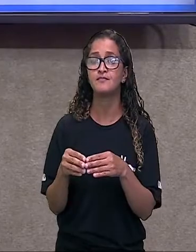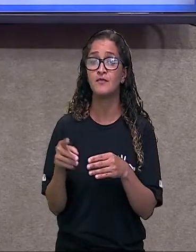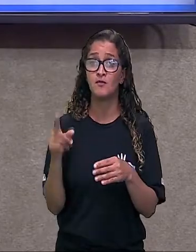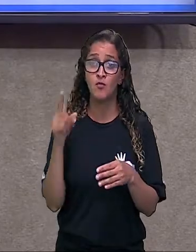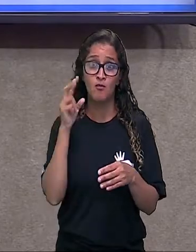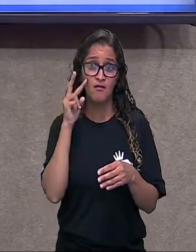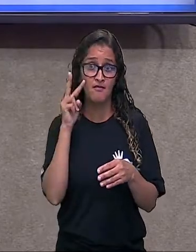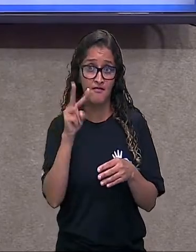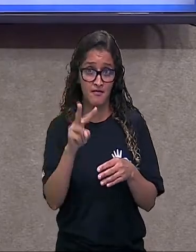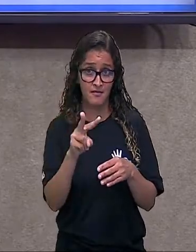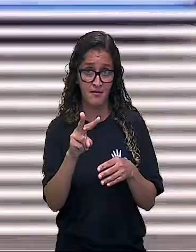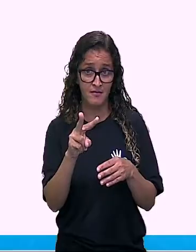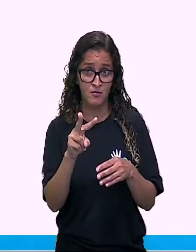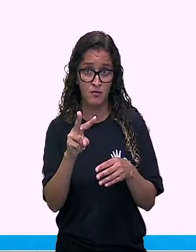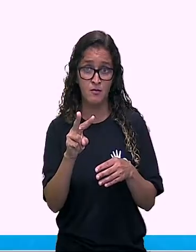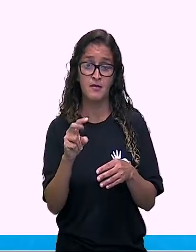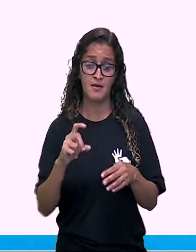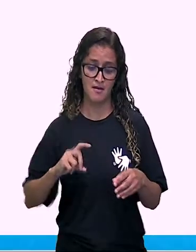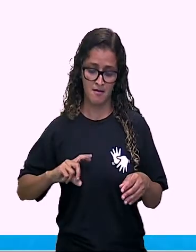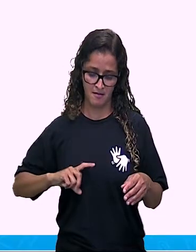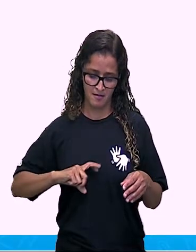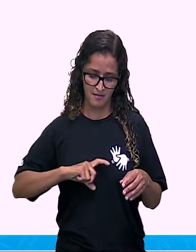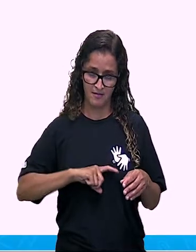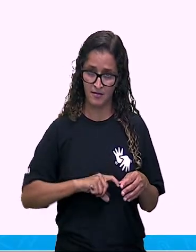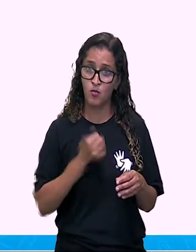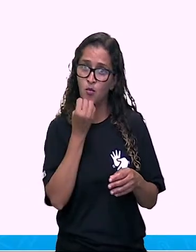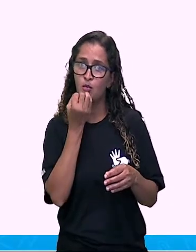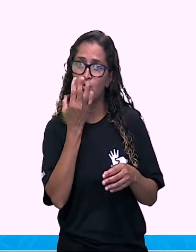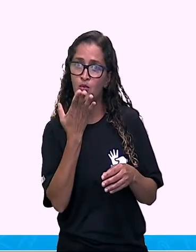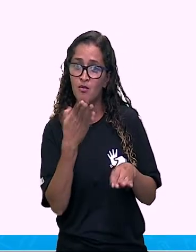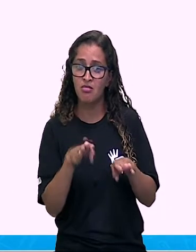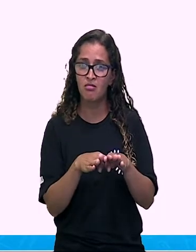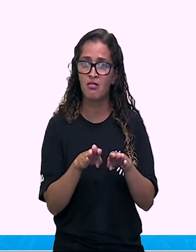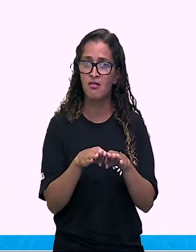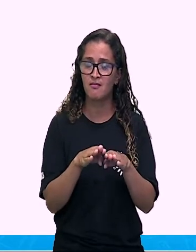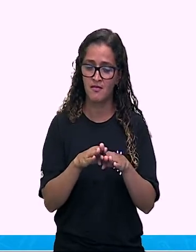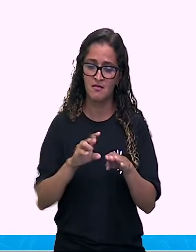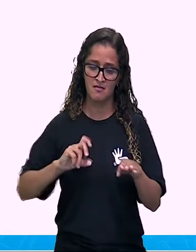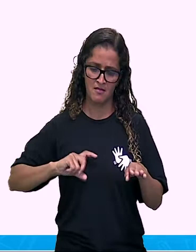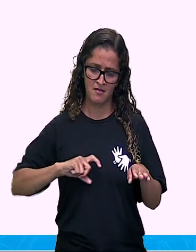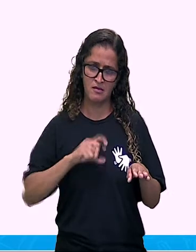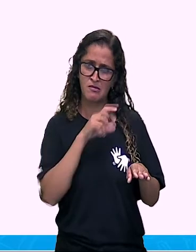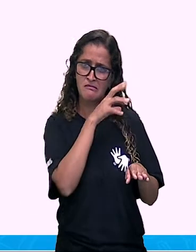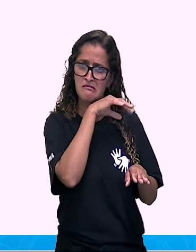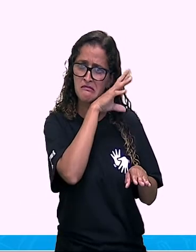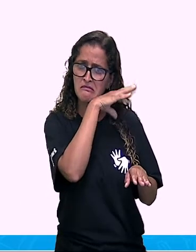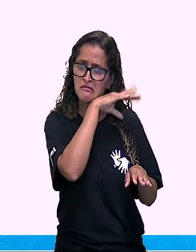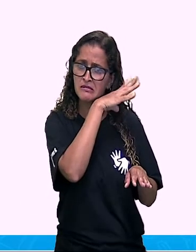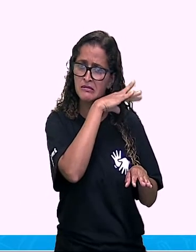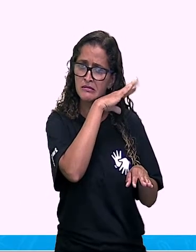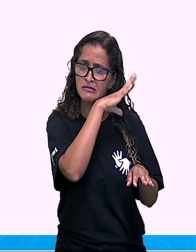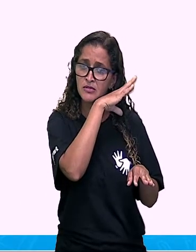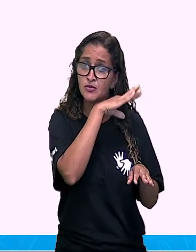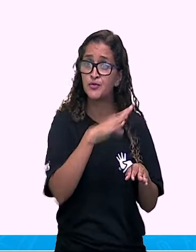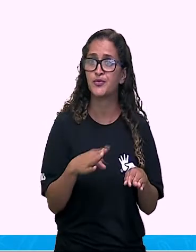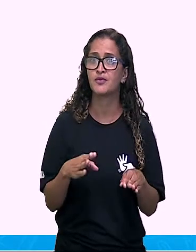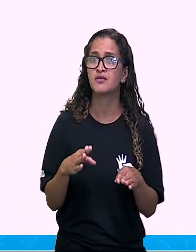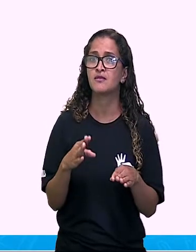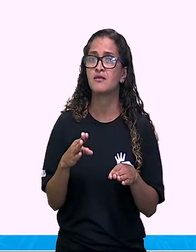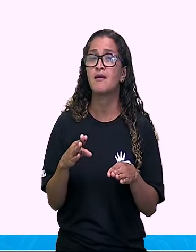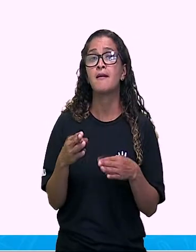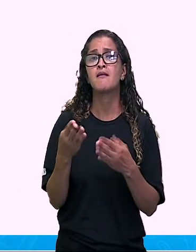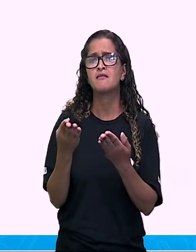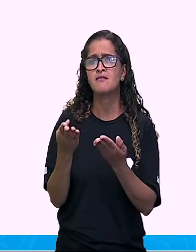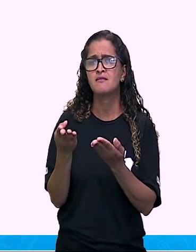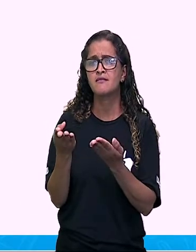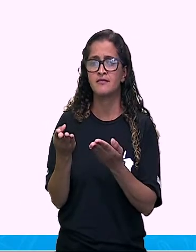bactérias, nós temos as bactérias boas e as bactérias ruins. Então, o que que são bactérias boas?